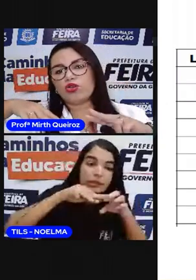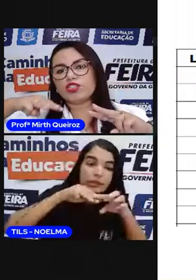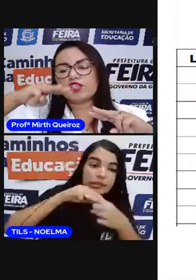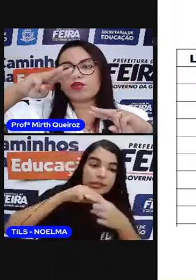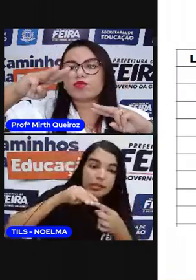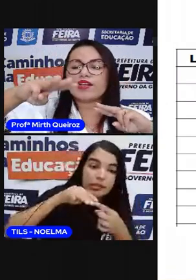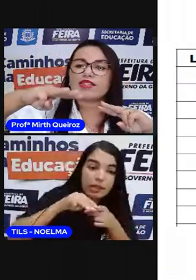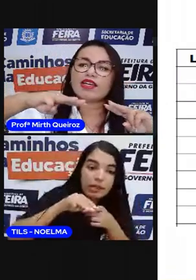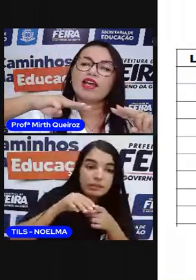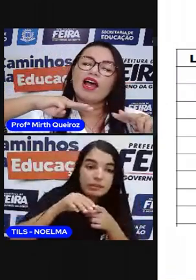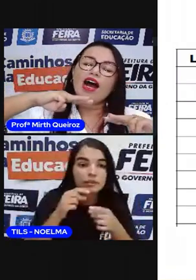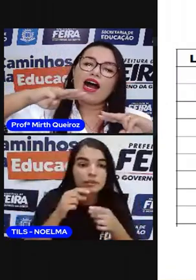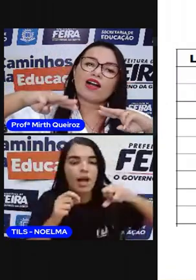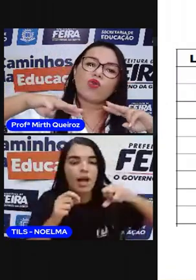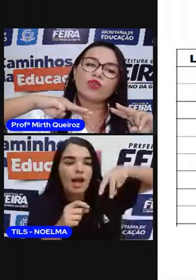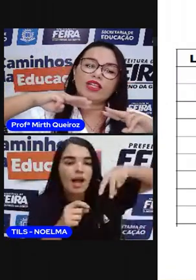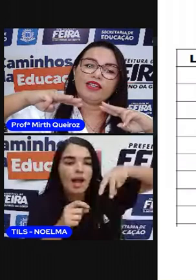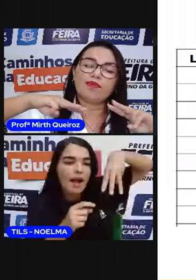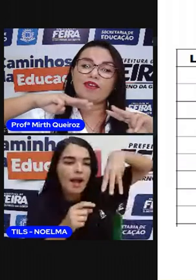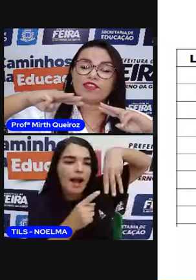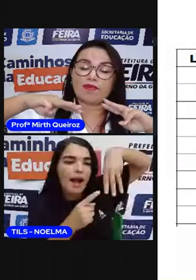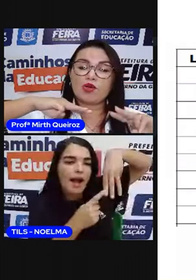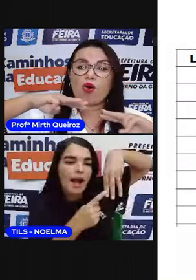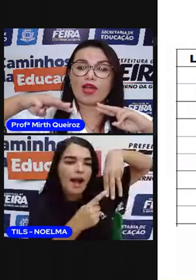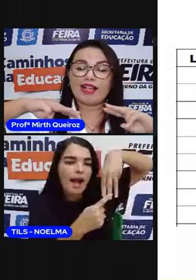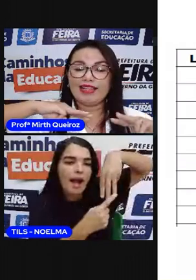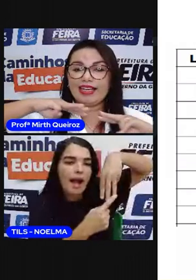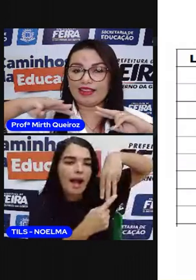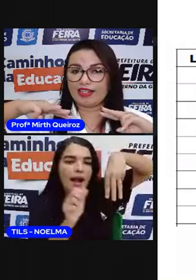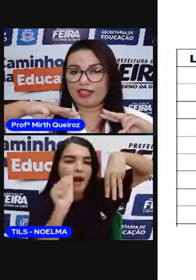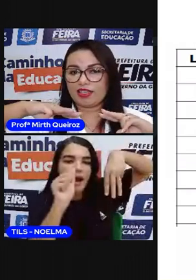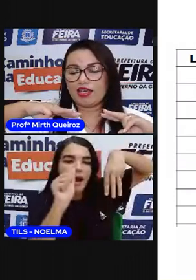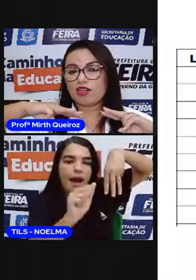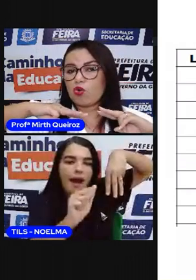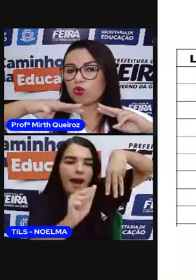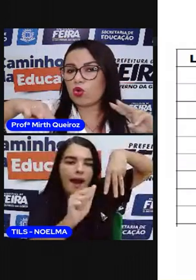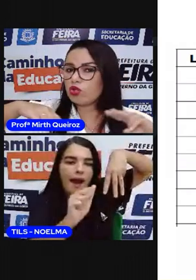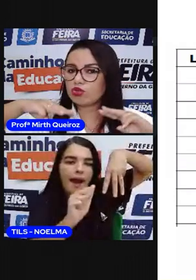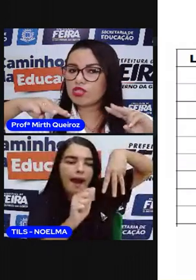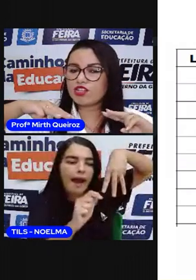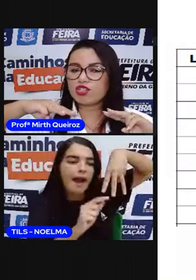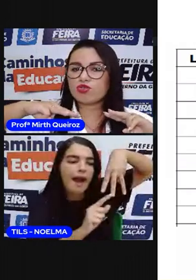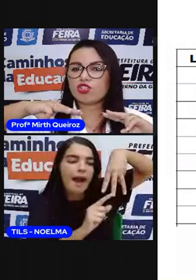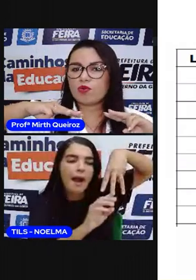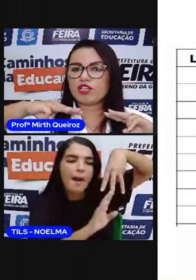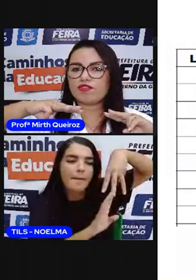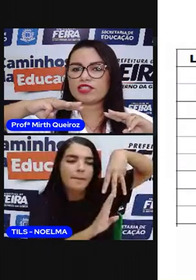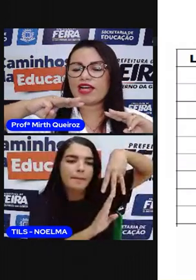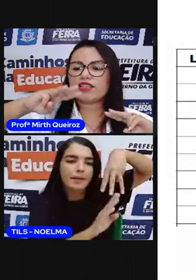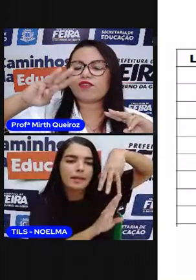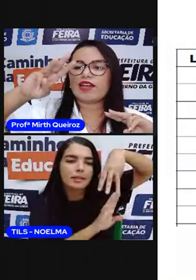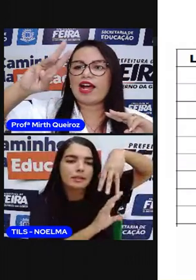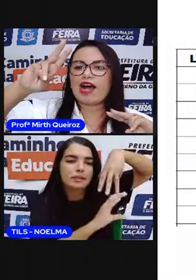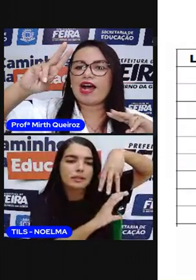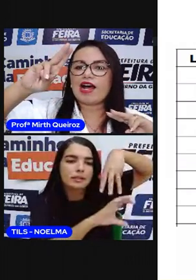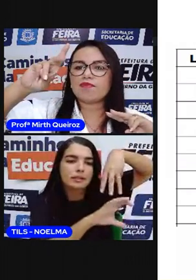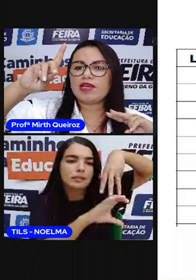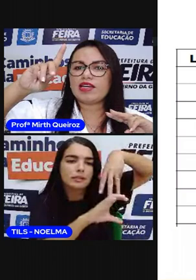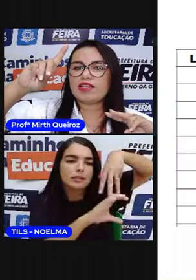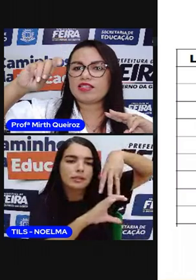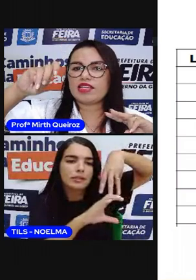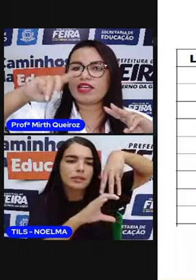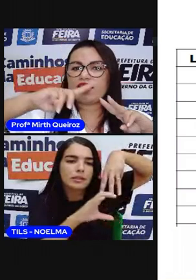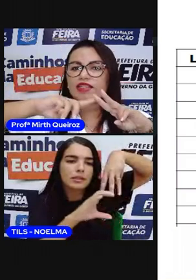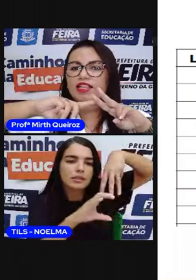coloco dois, nós vamos fazer a conta ali para saber qual é a letra com todos os dedinhos disponíveis, tá? Então, vai A,